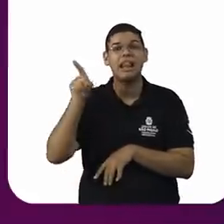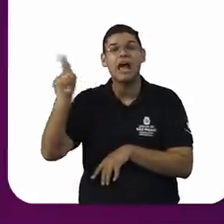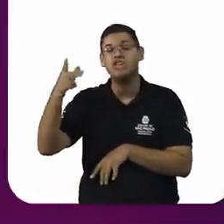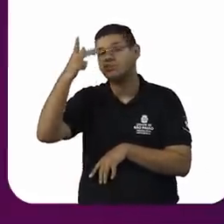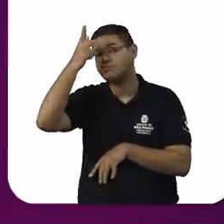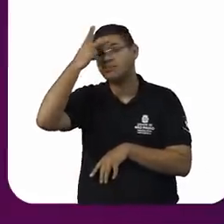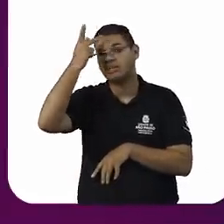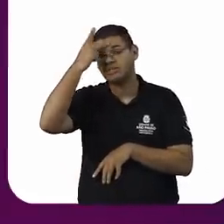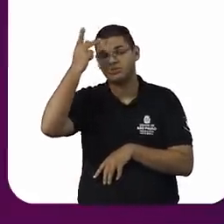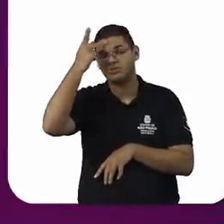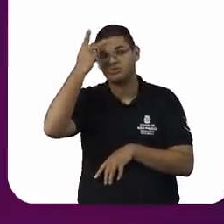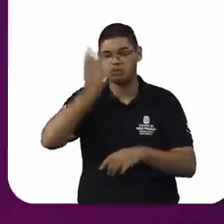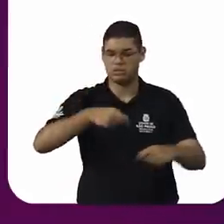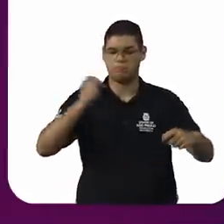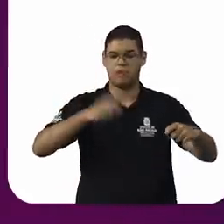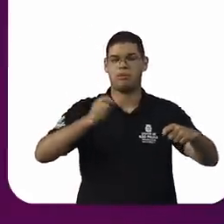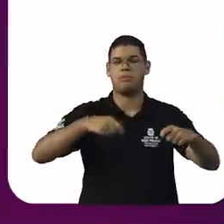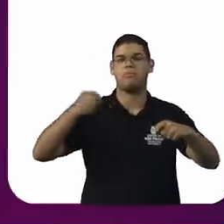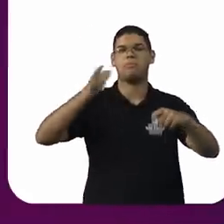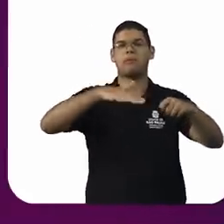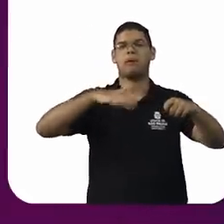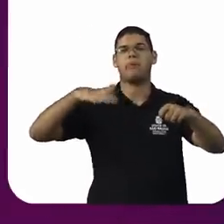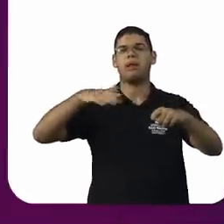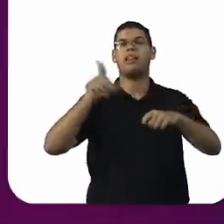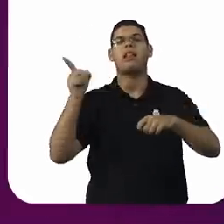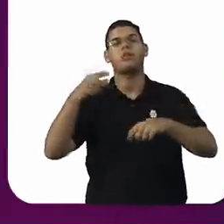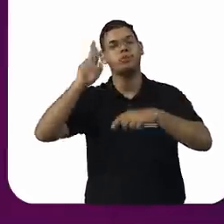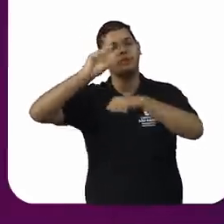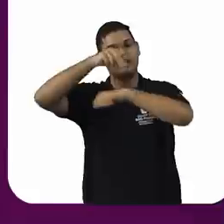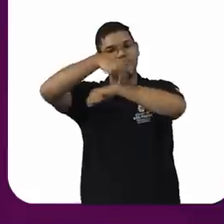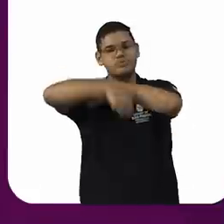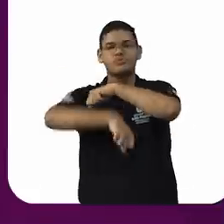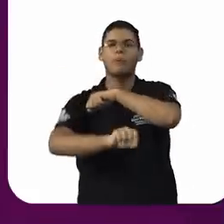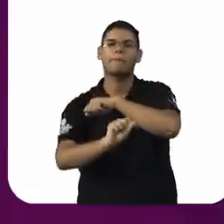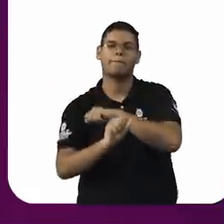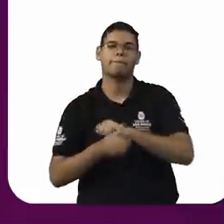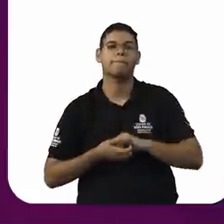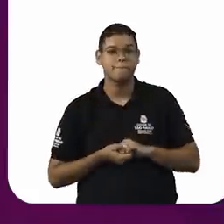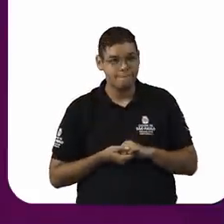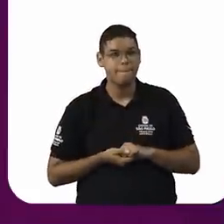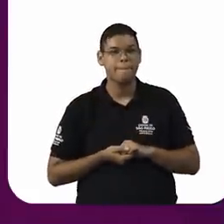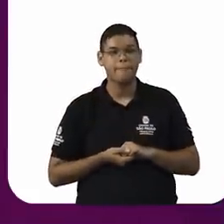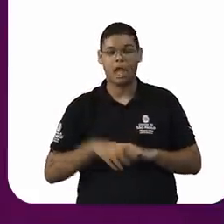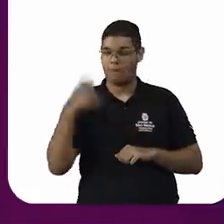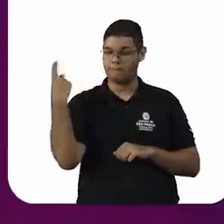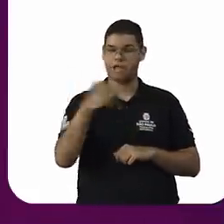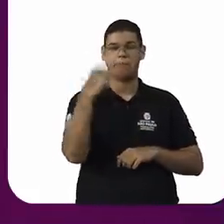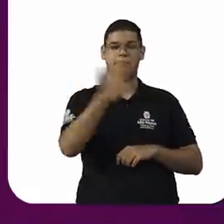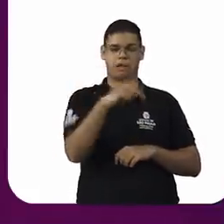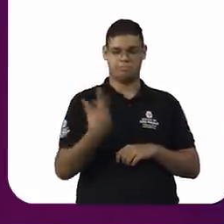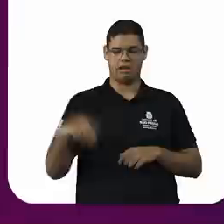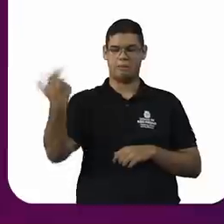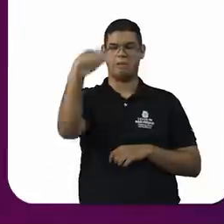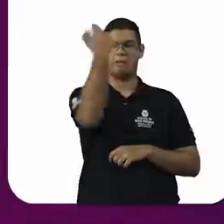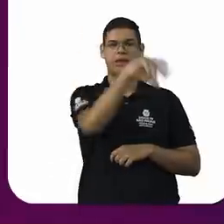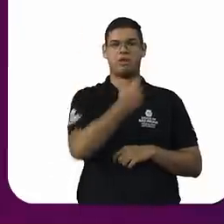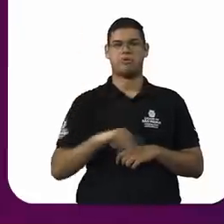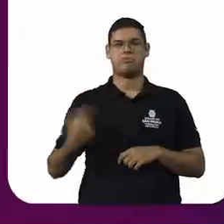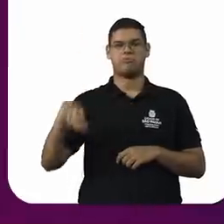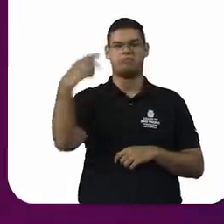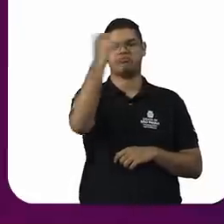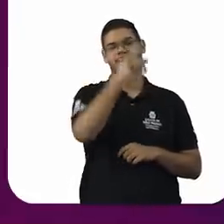É que esse número, ele ainda não alcança as estatísticas, porque a experiência de opressão, de